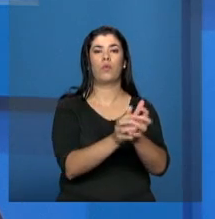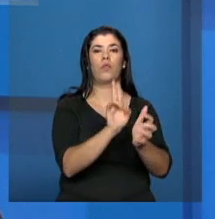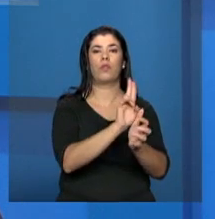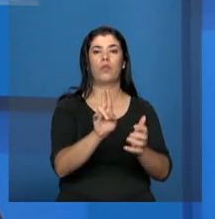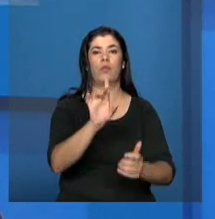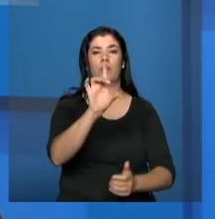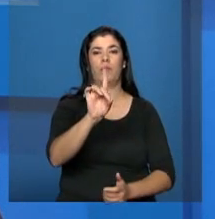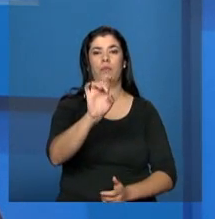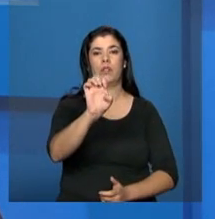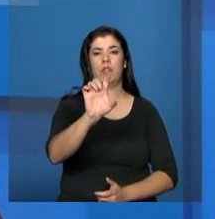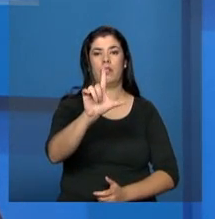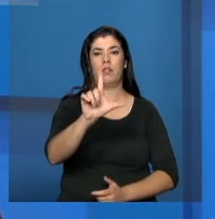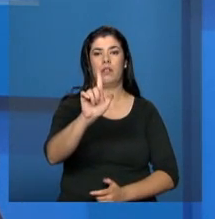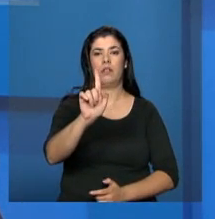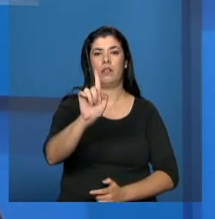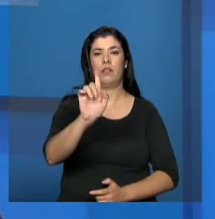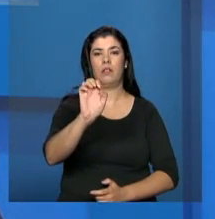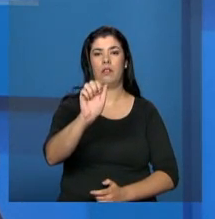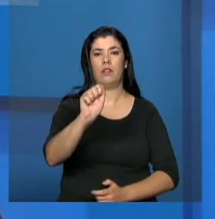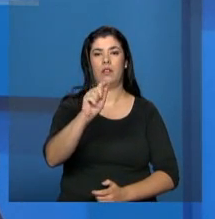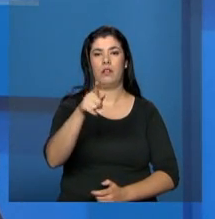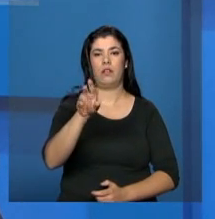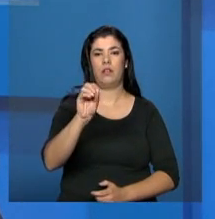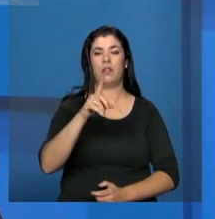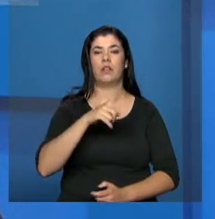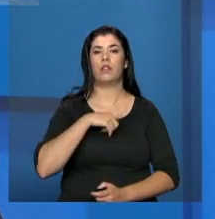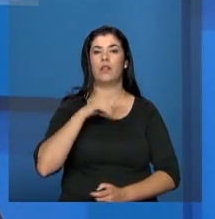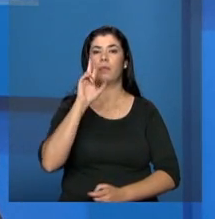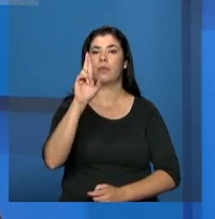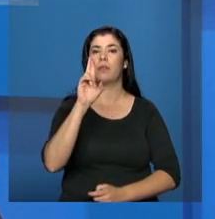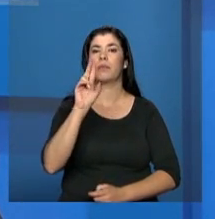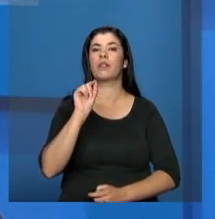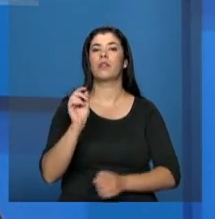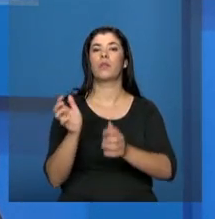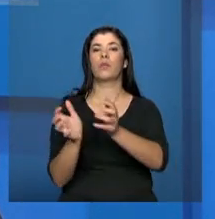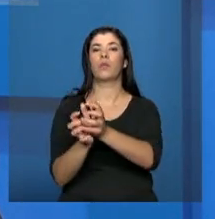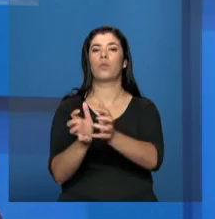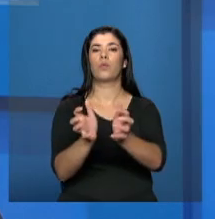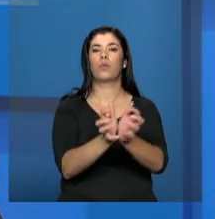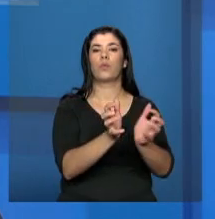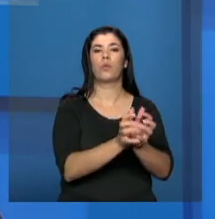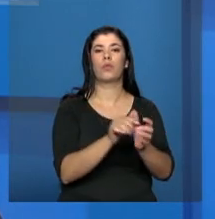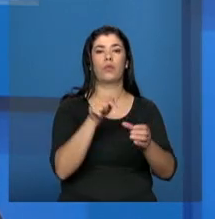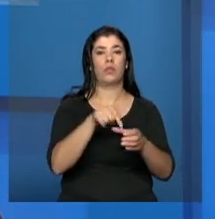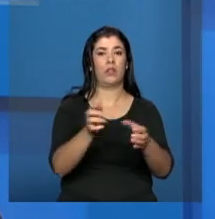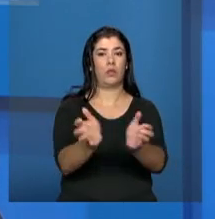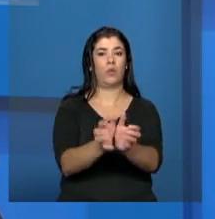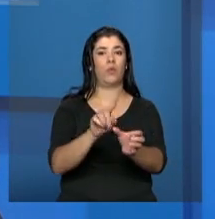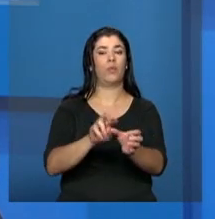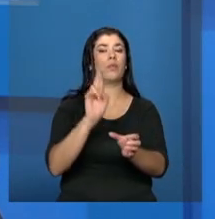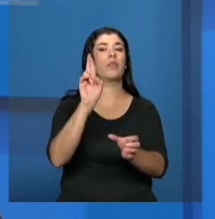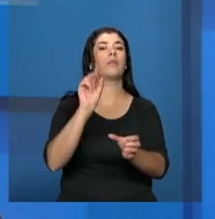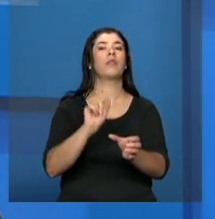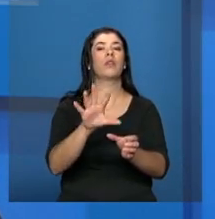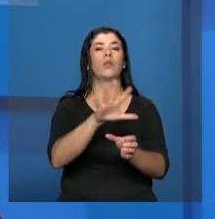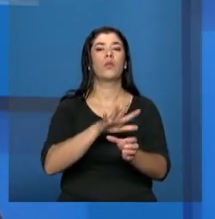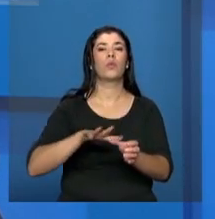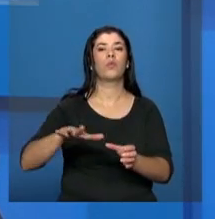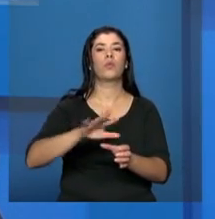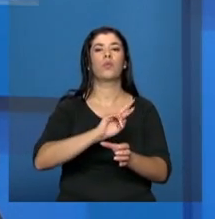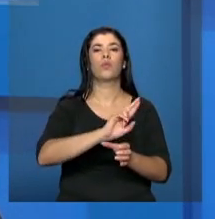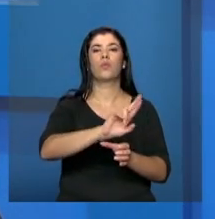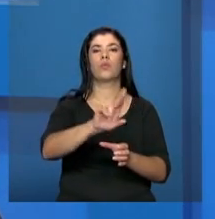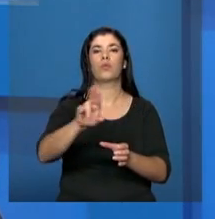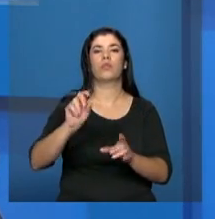representar todo esse conjunto. As delegações, elas devem ter representação de todos os segmentos, da